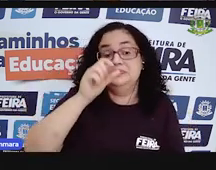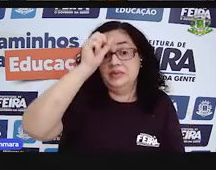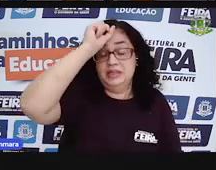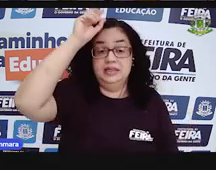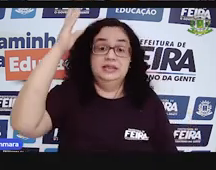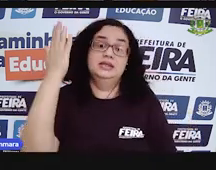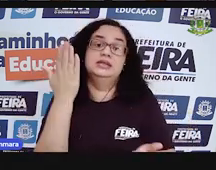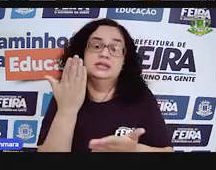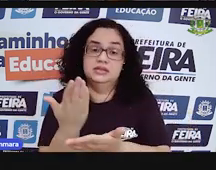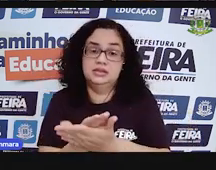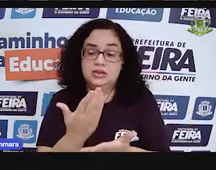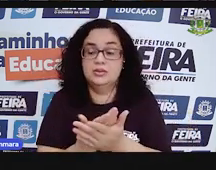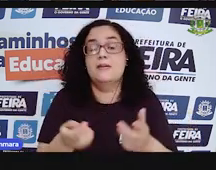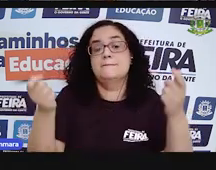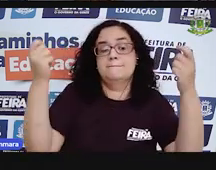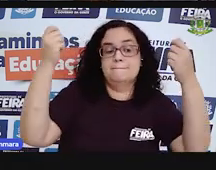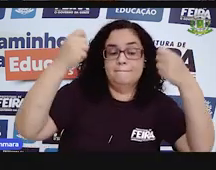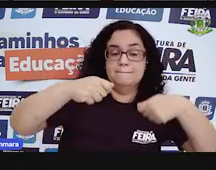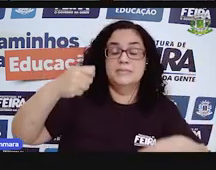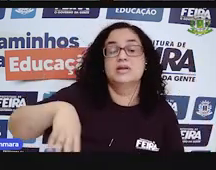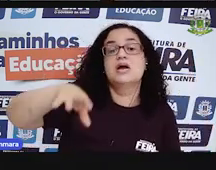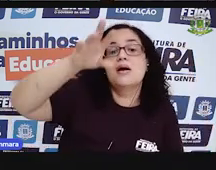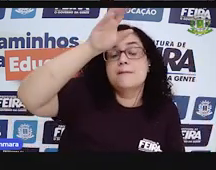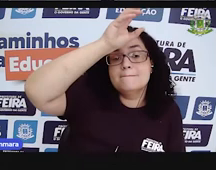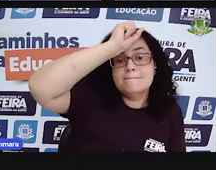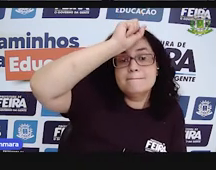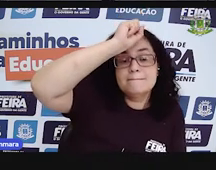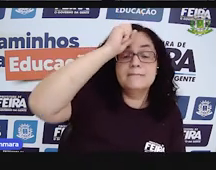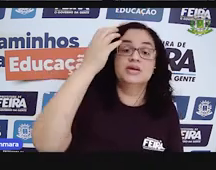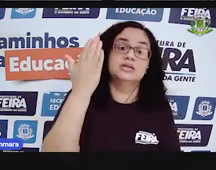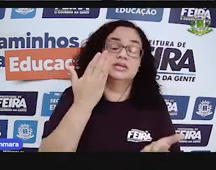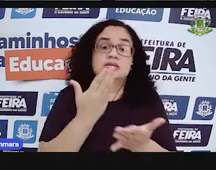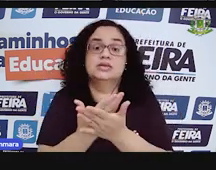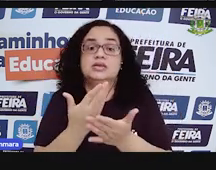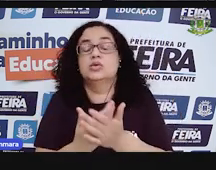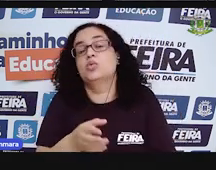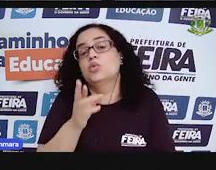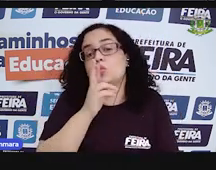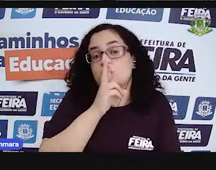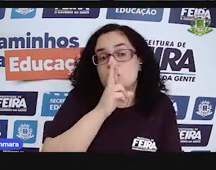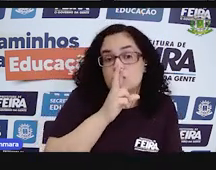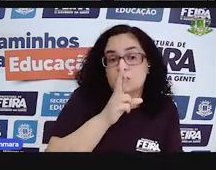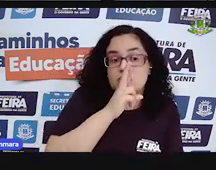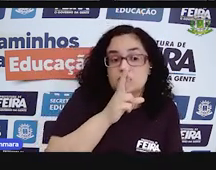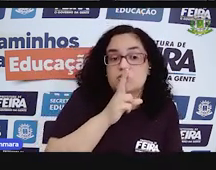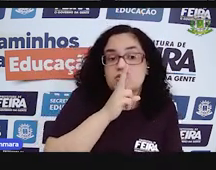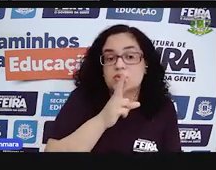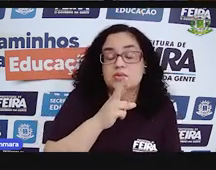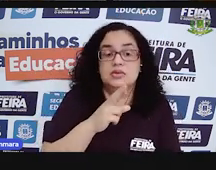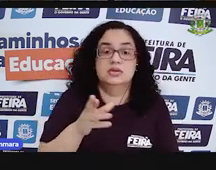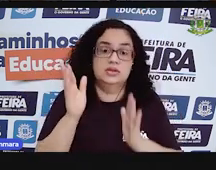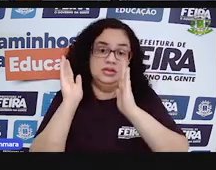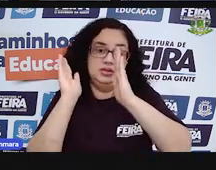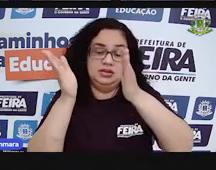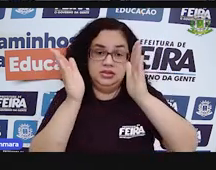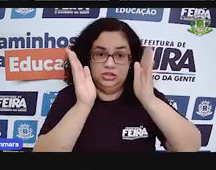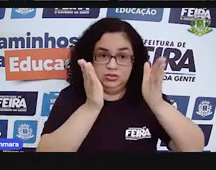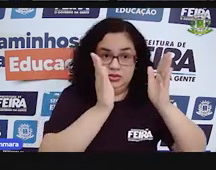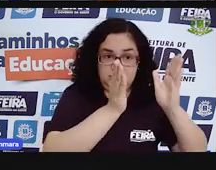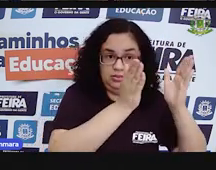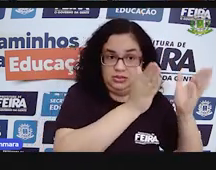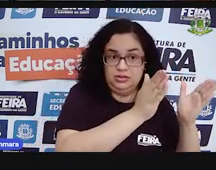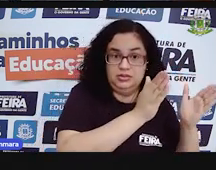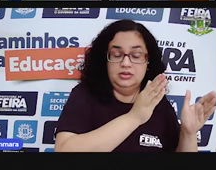aula, o que a gente precisava aprender na aula é resolver situações com dados em tabela. Tinha uma tabela,